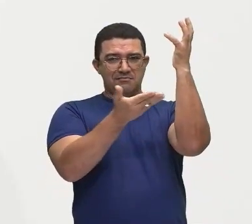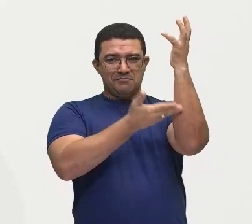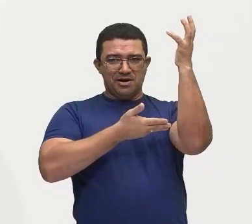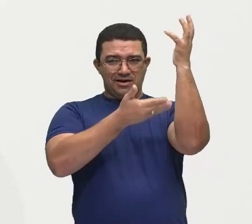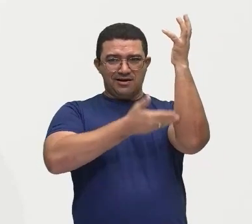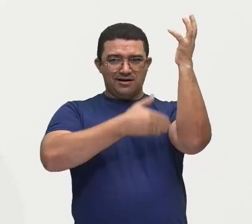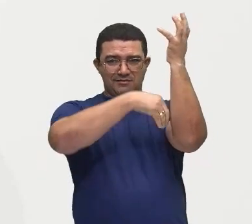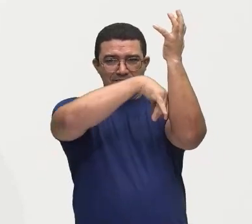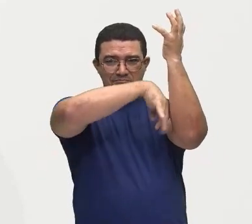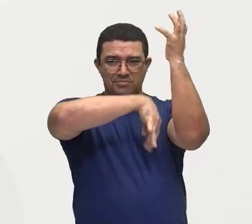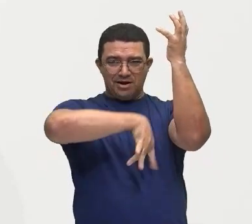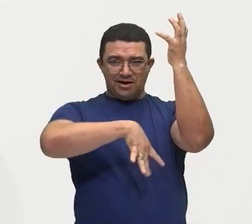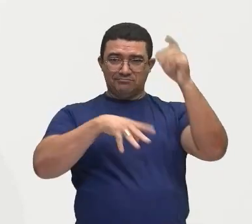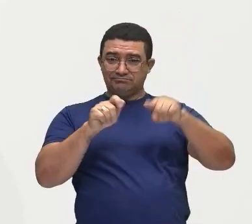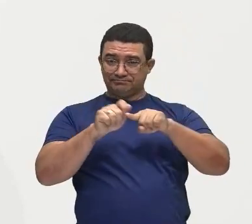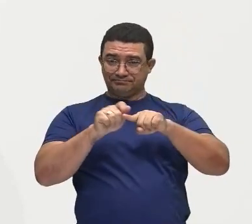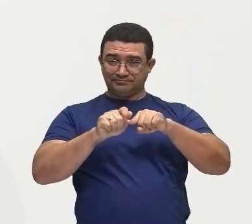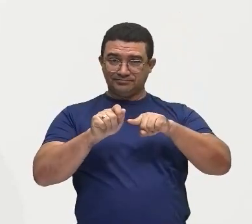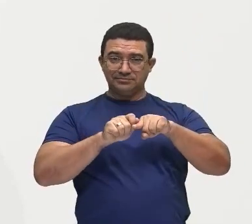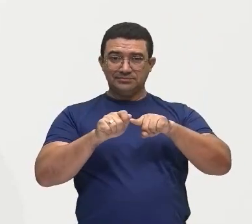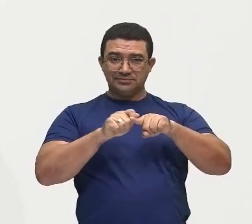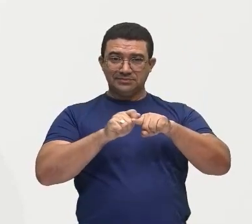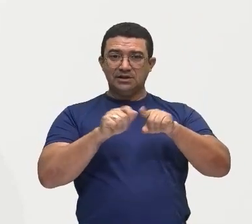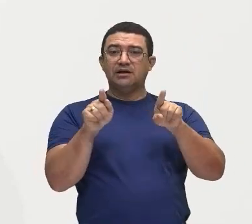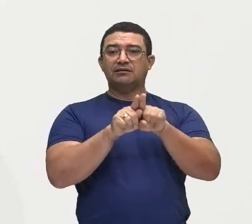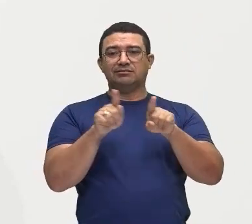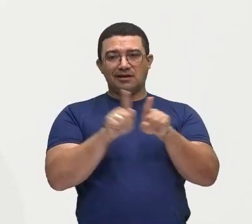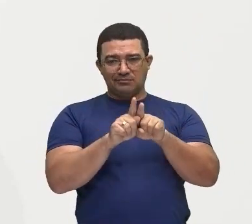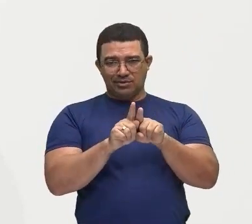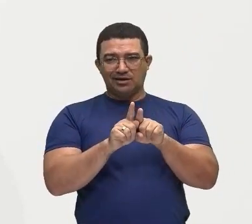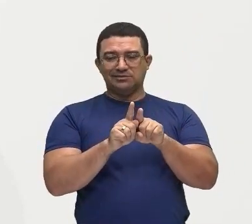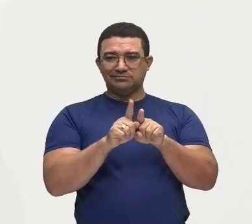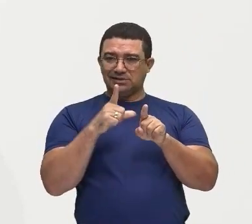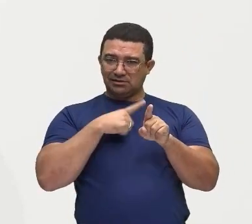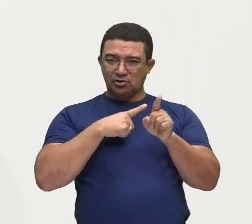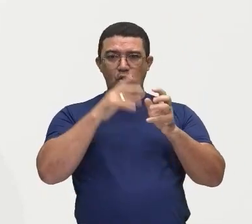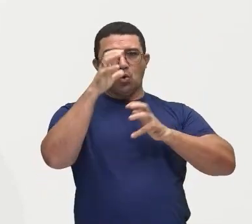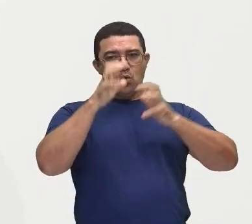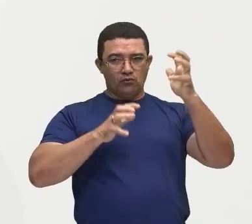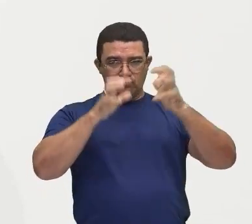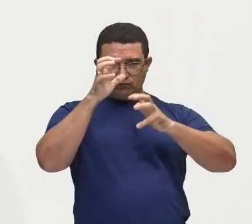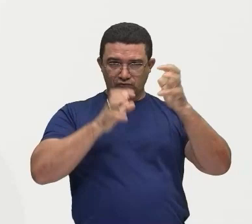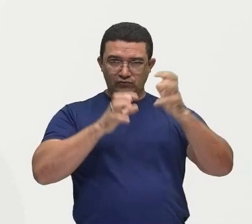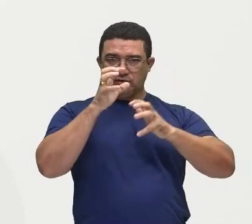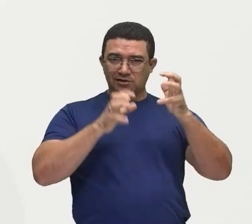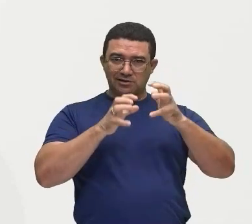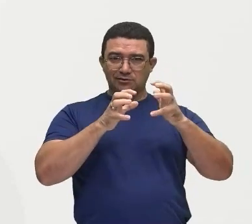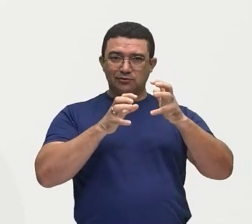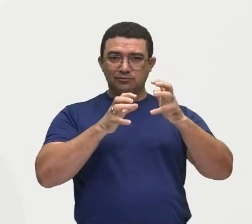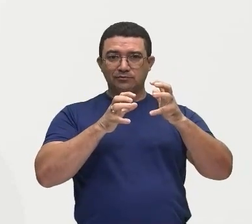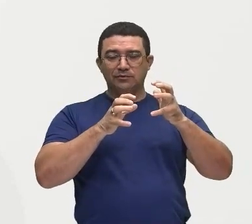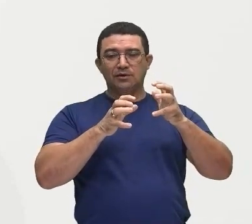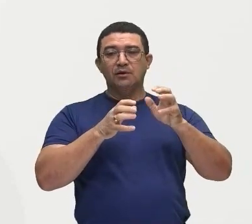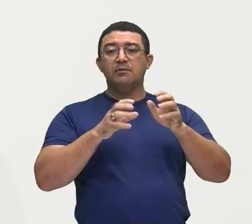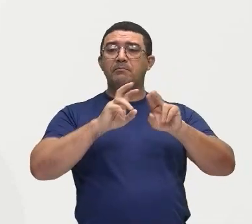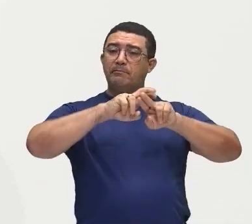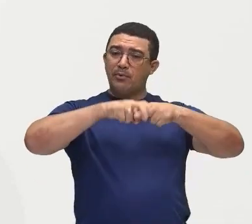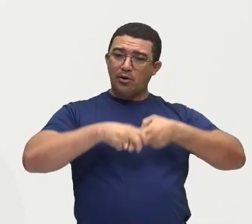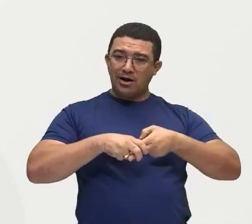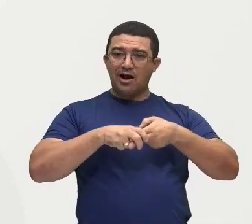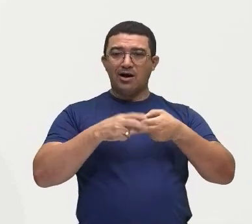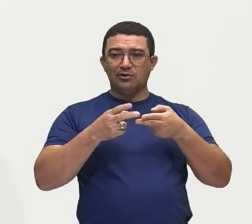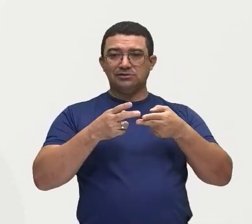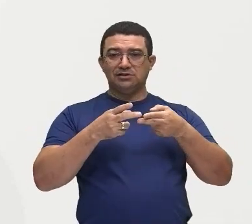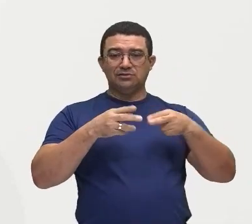legais de algumas terras, que vão se envolver nesses conflitos relacionados aí aos